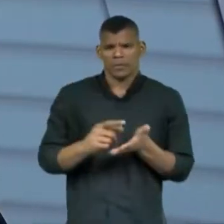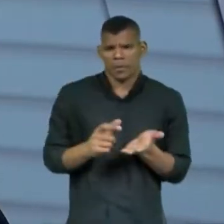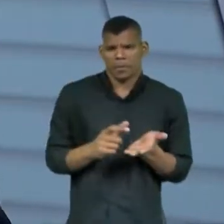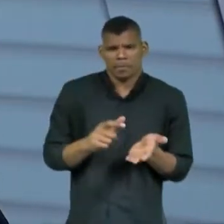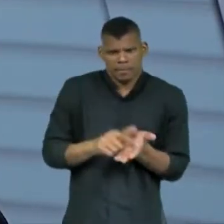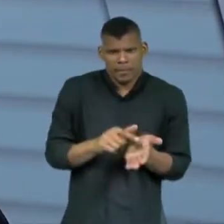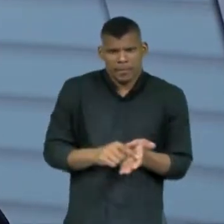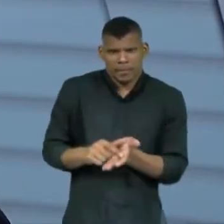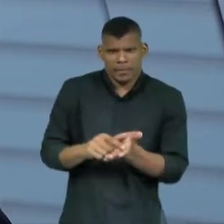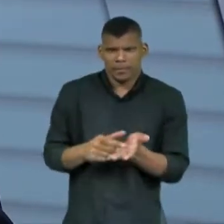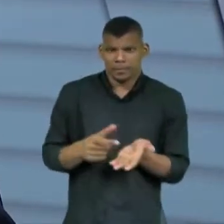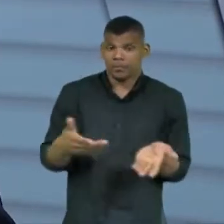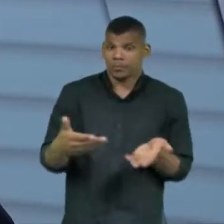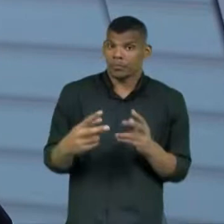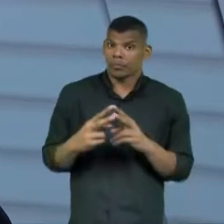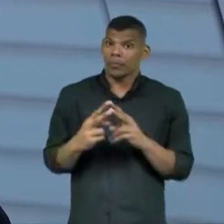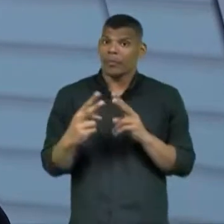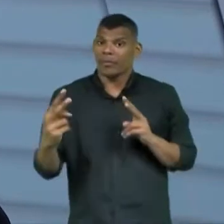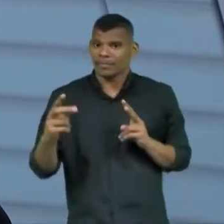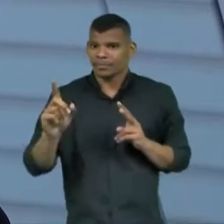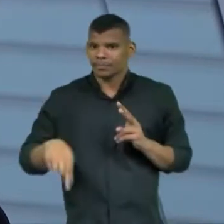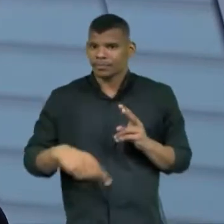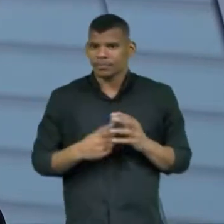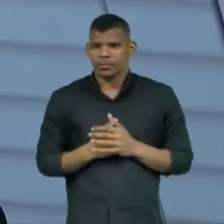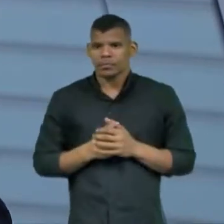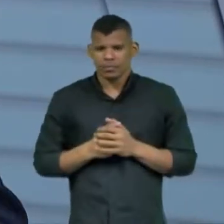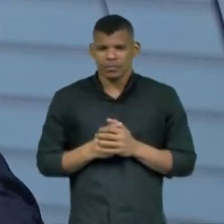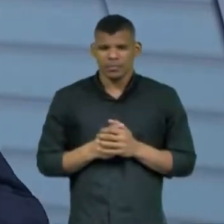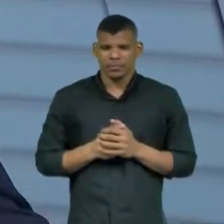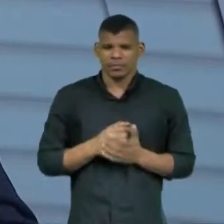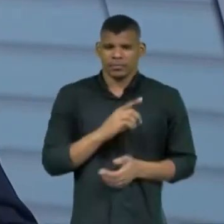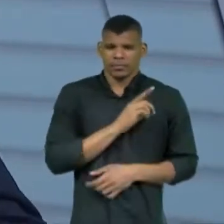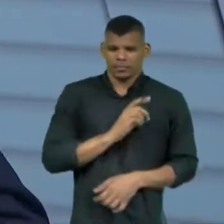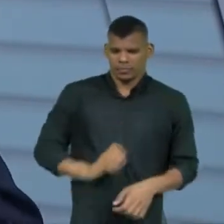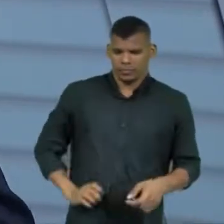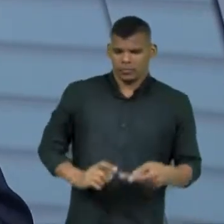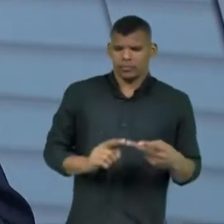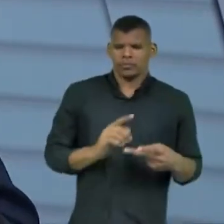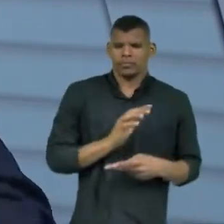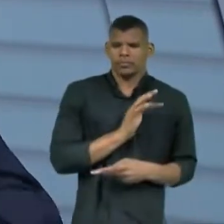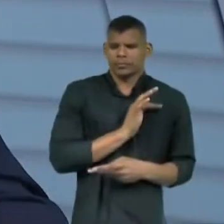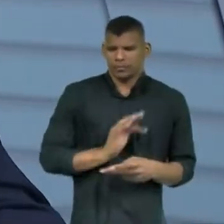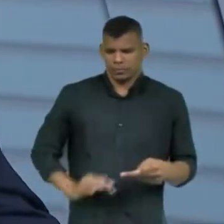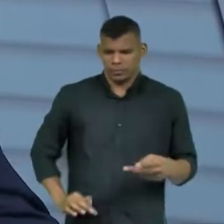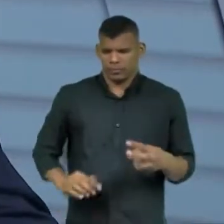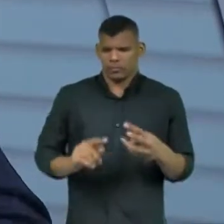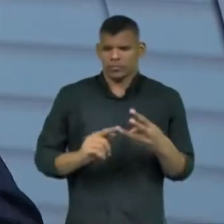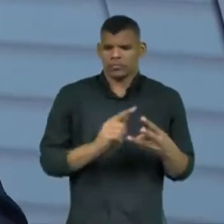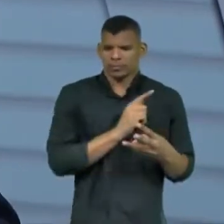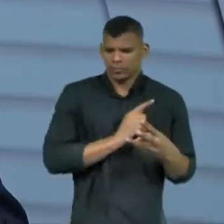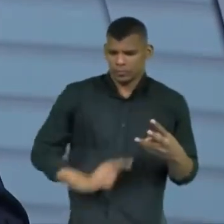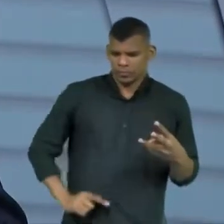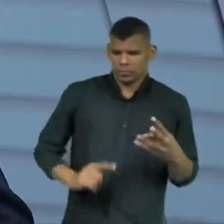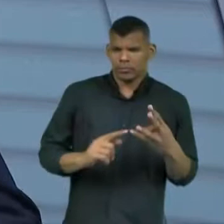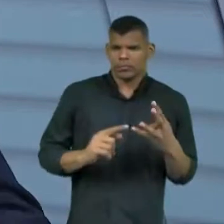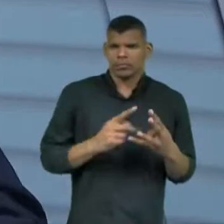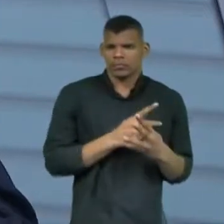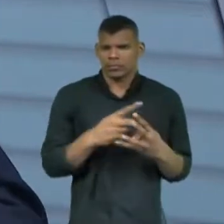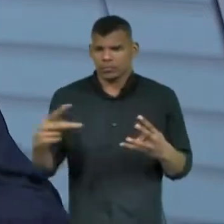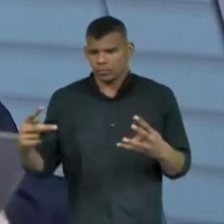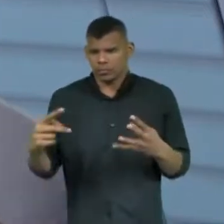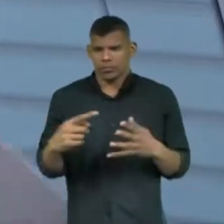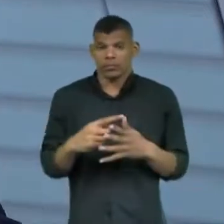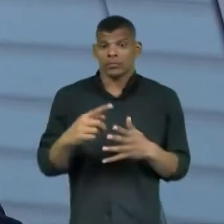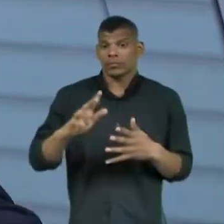hoje é tudo digital com os candidatos a deputado estadual, deputado federal, senador, governador, presidente, já